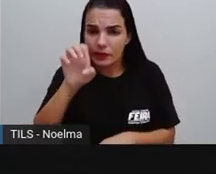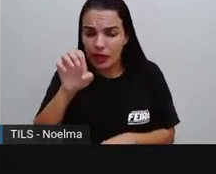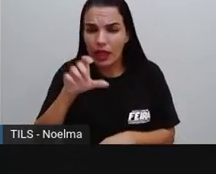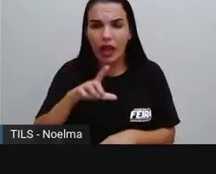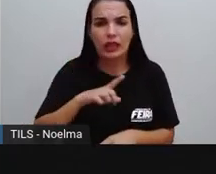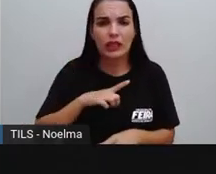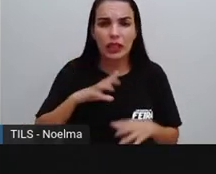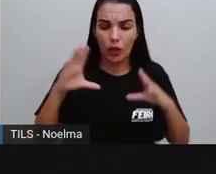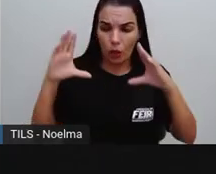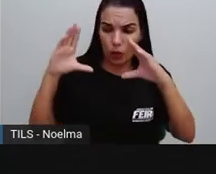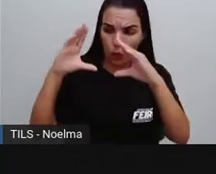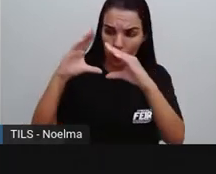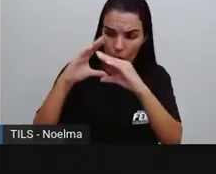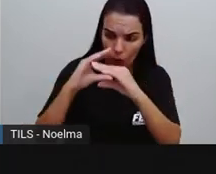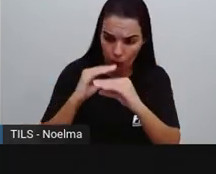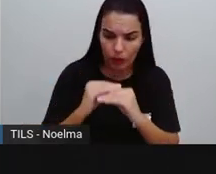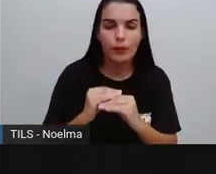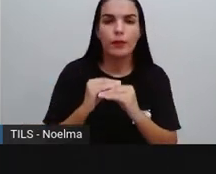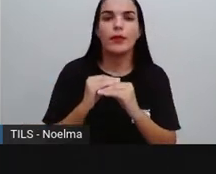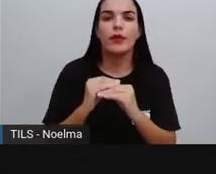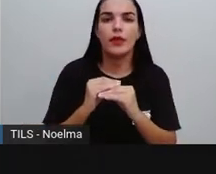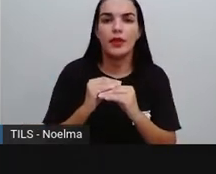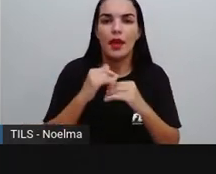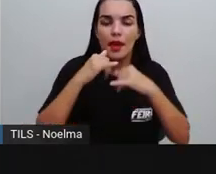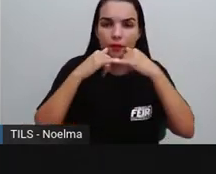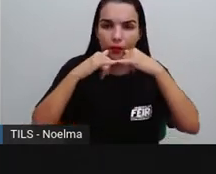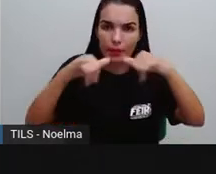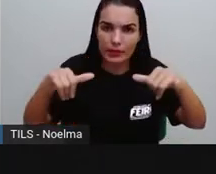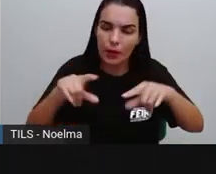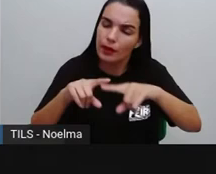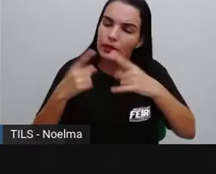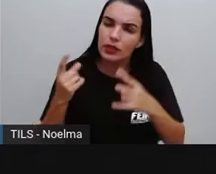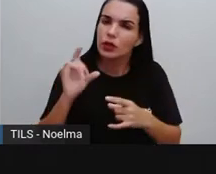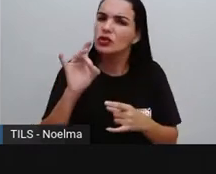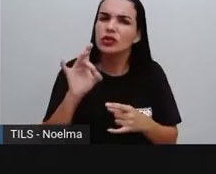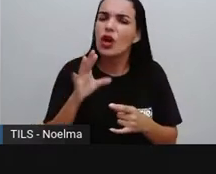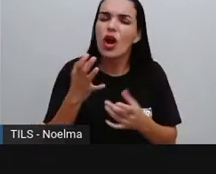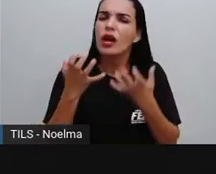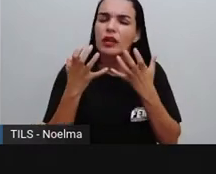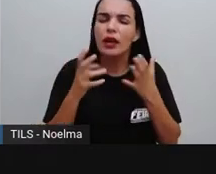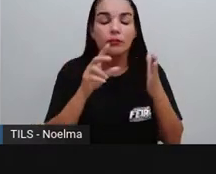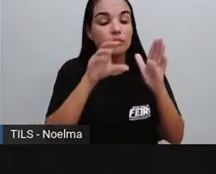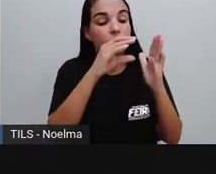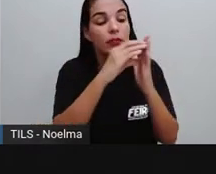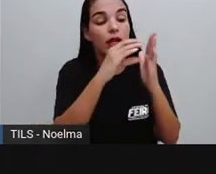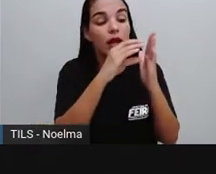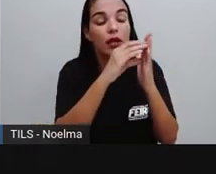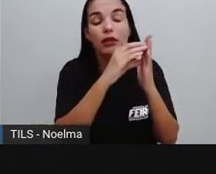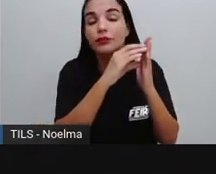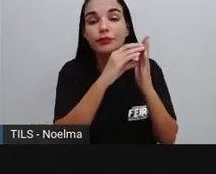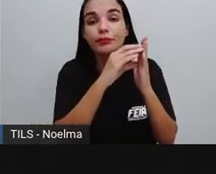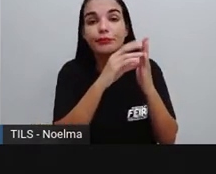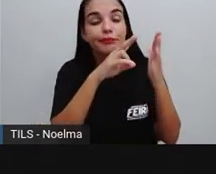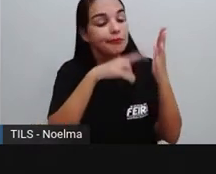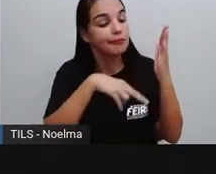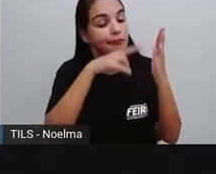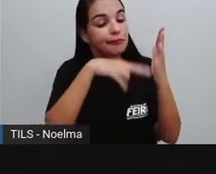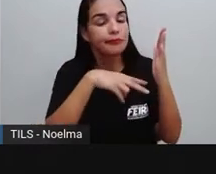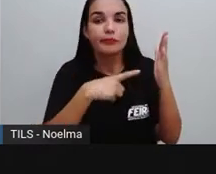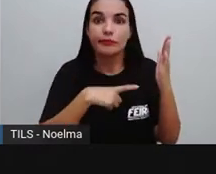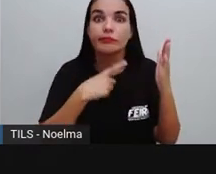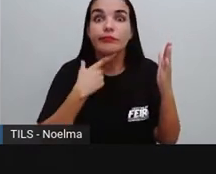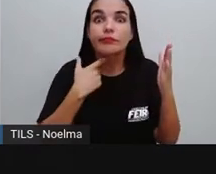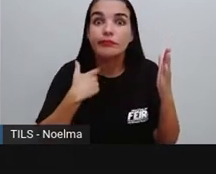gente tem um resumo de toda a matéria, isso pode fazer com que o leitor, só a partir daquele primeiro parágrafo, ele se